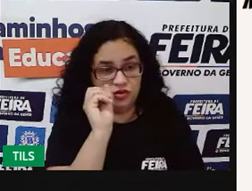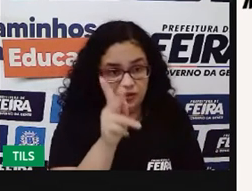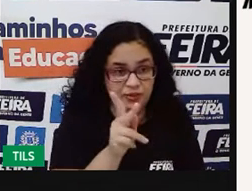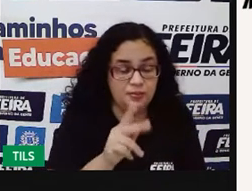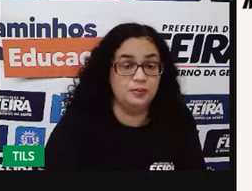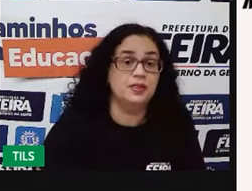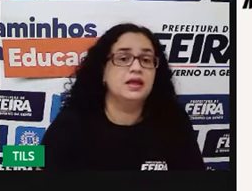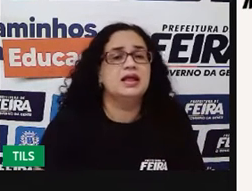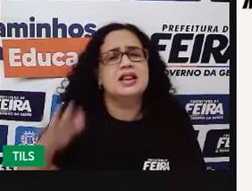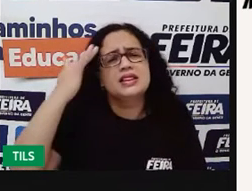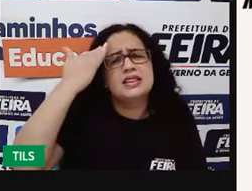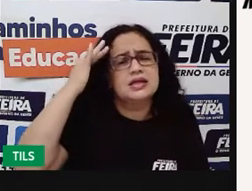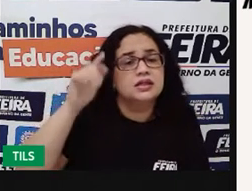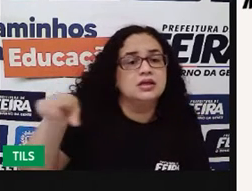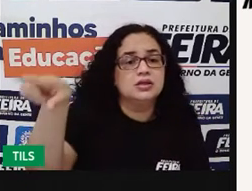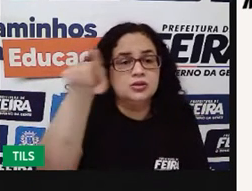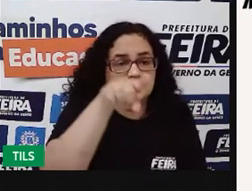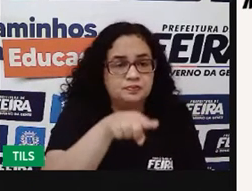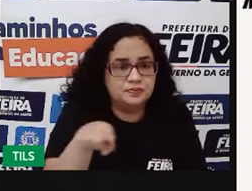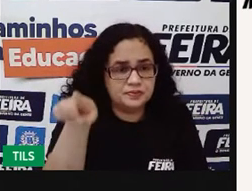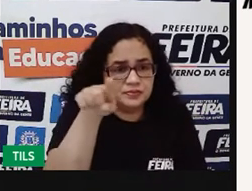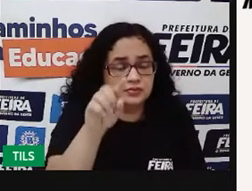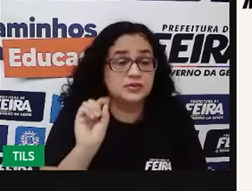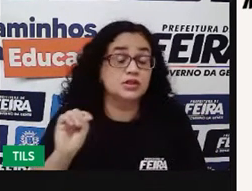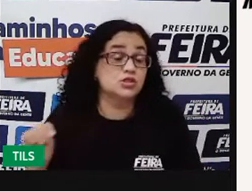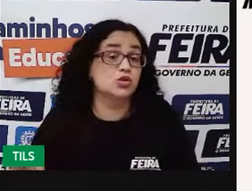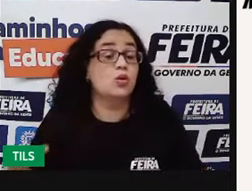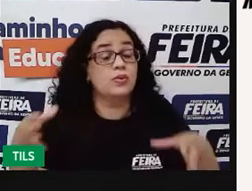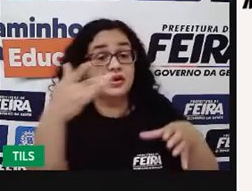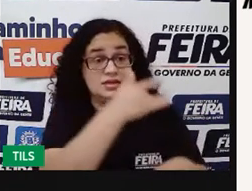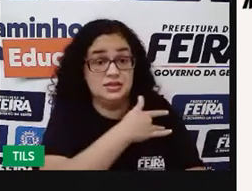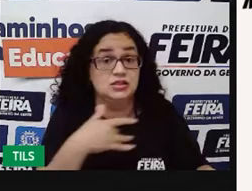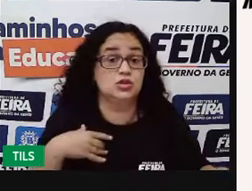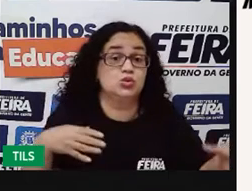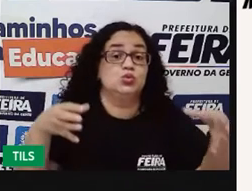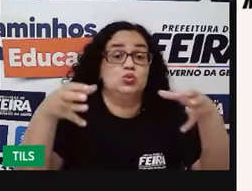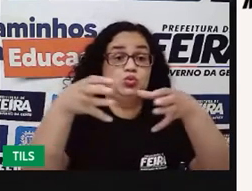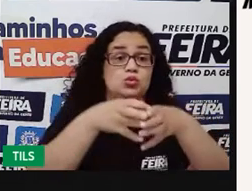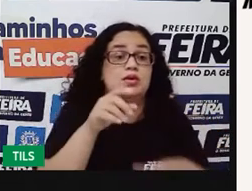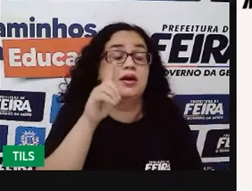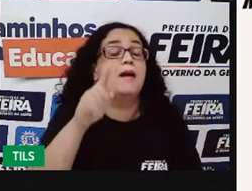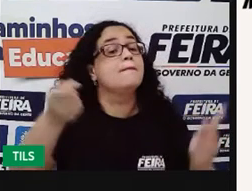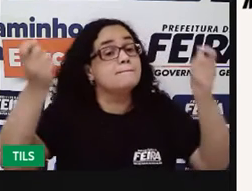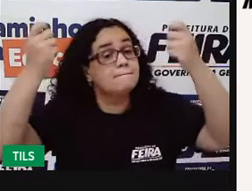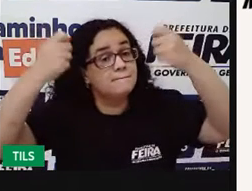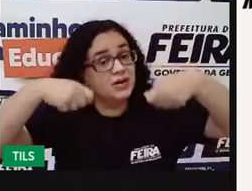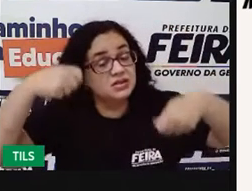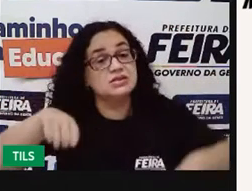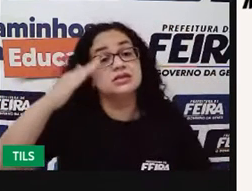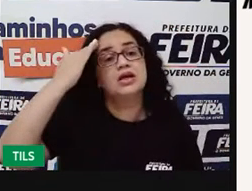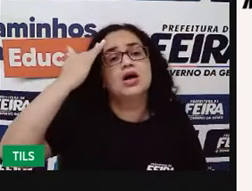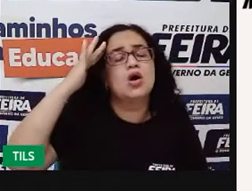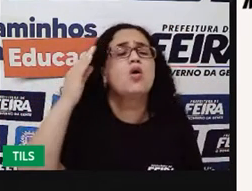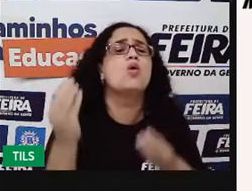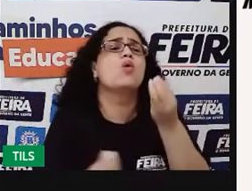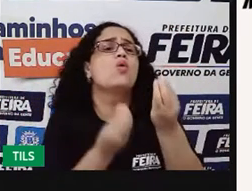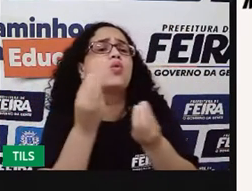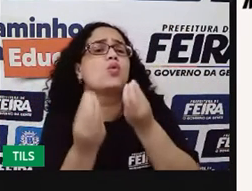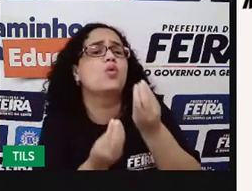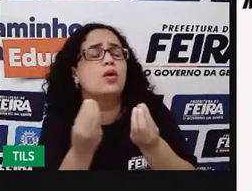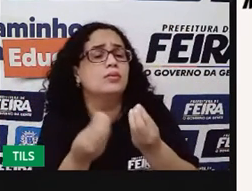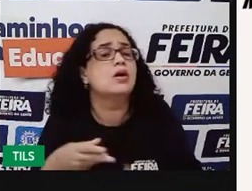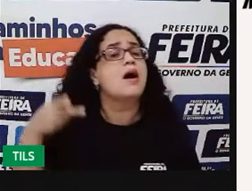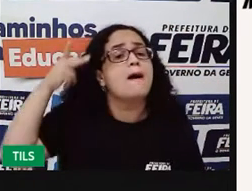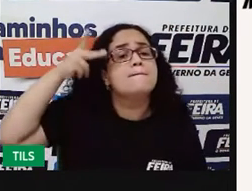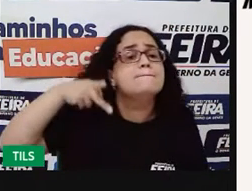E aí, para a gente entender um pouquinho mais sobre a saúde coletiva, né, a gente precisa entender um pouquinho como é que funcionam as